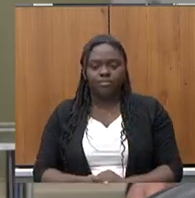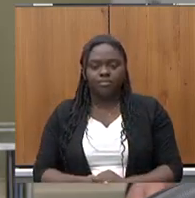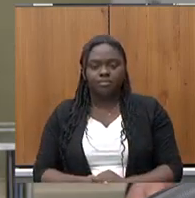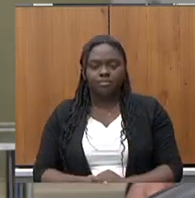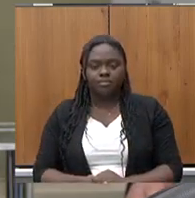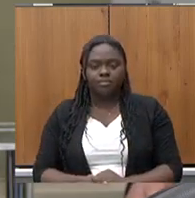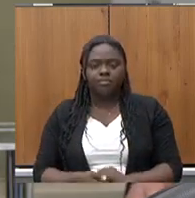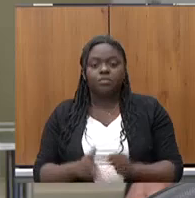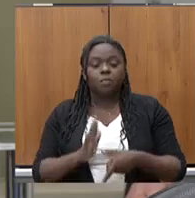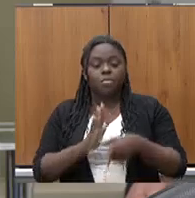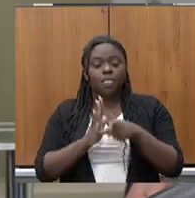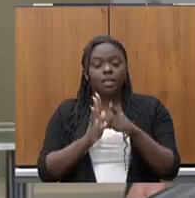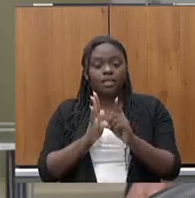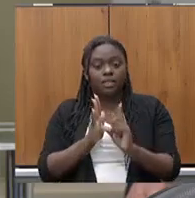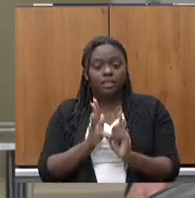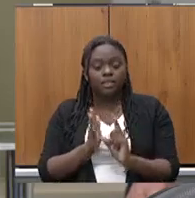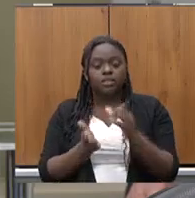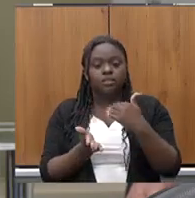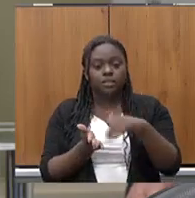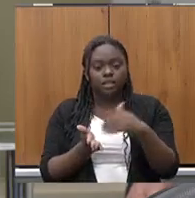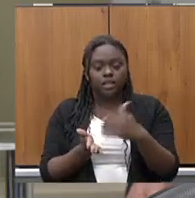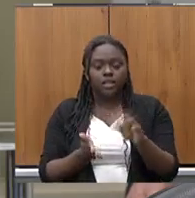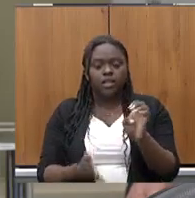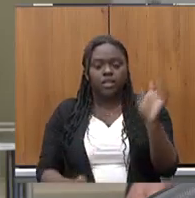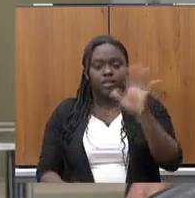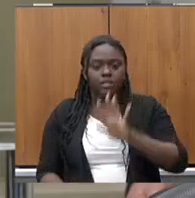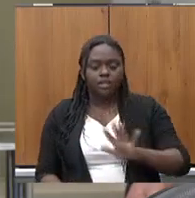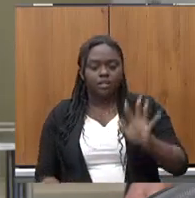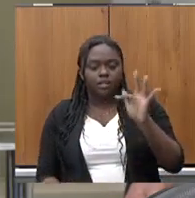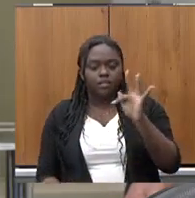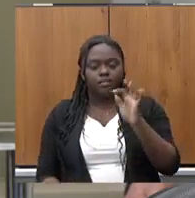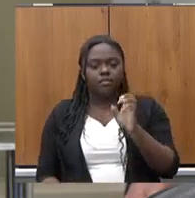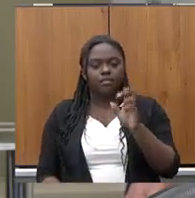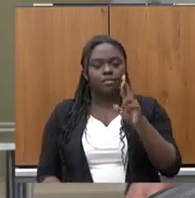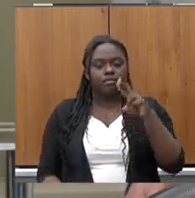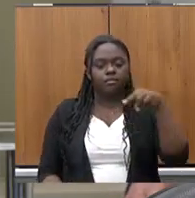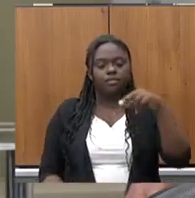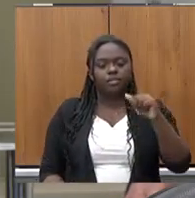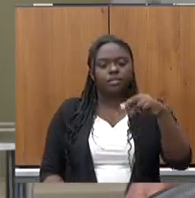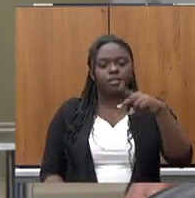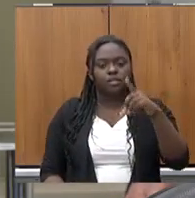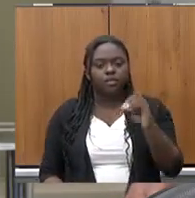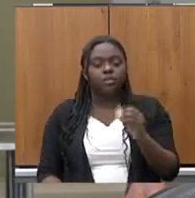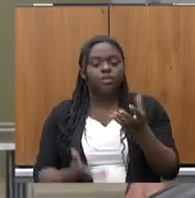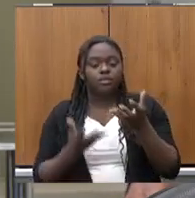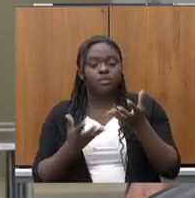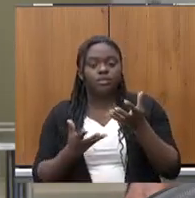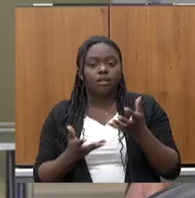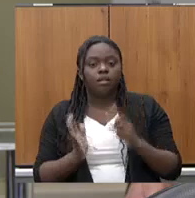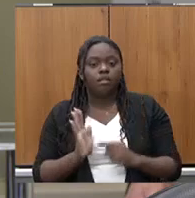passar a palavra ao secretário de Estado, Fernando Passalho, eu quero registrar,